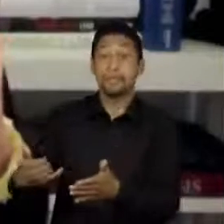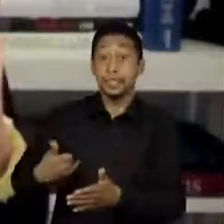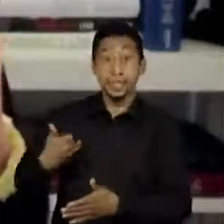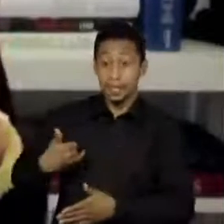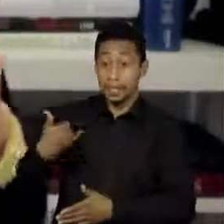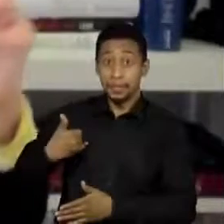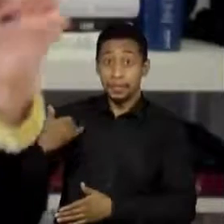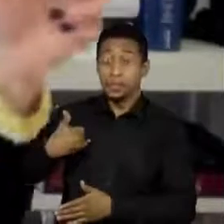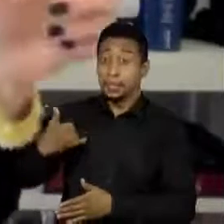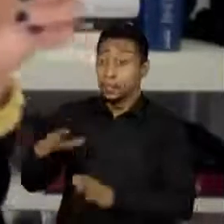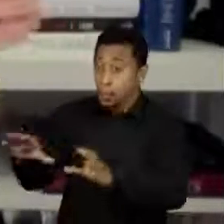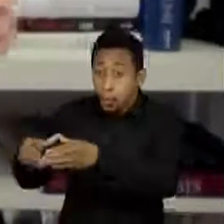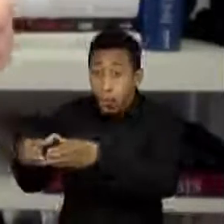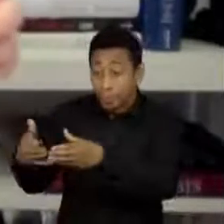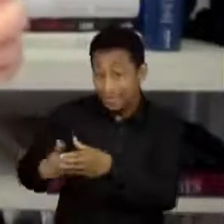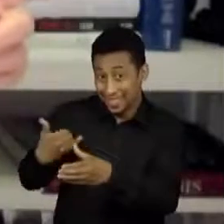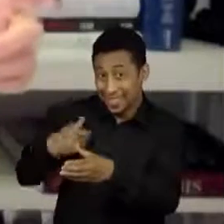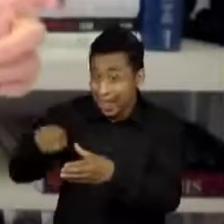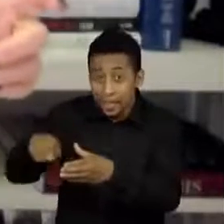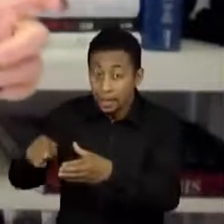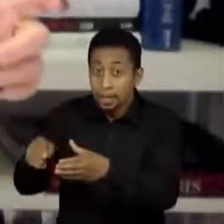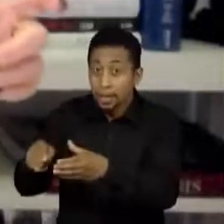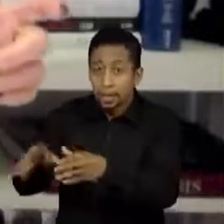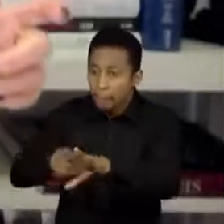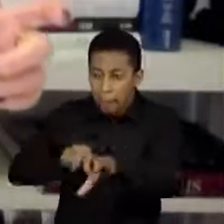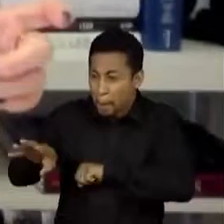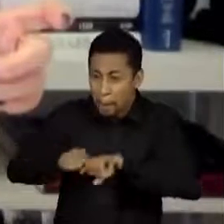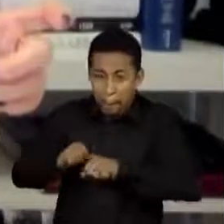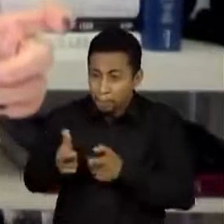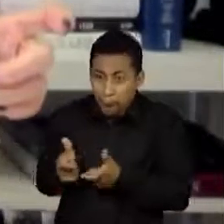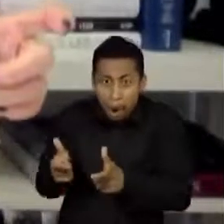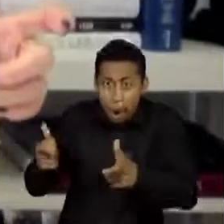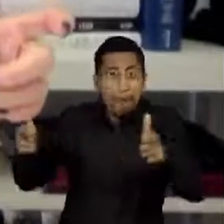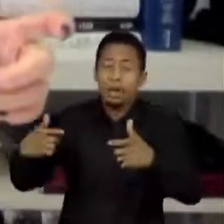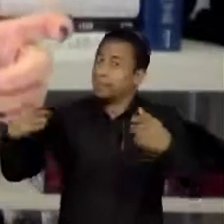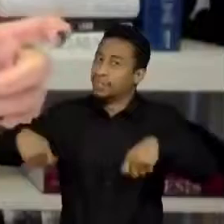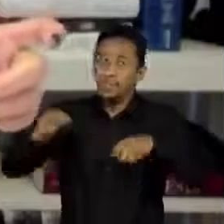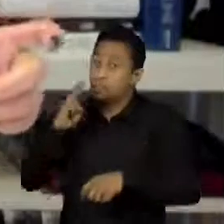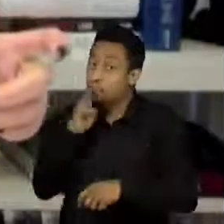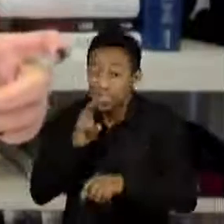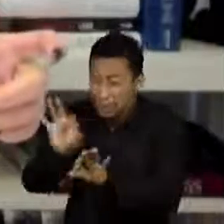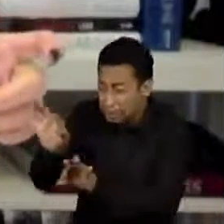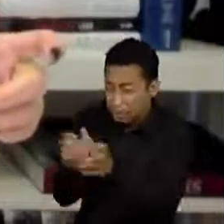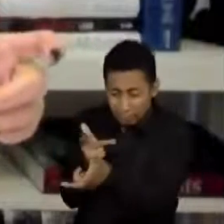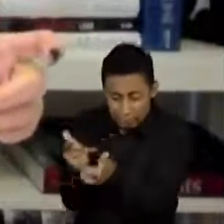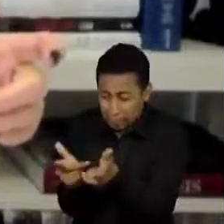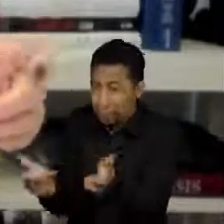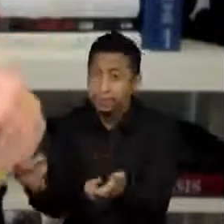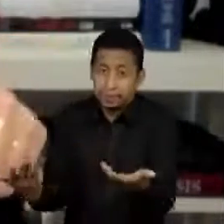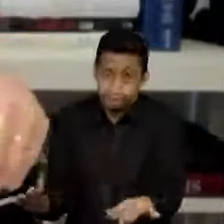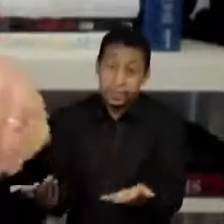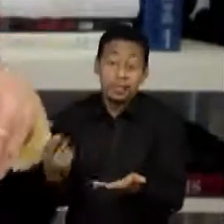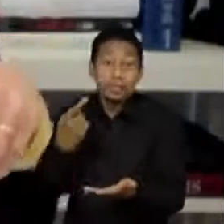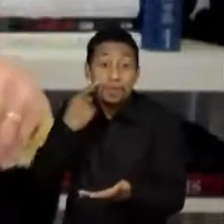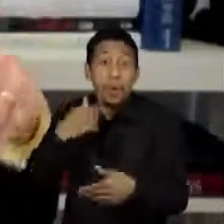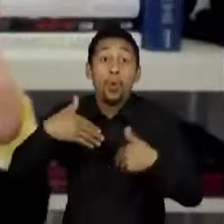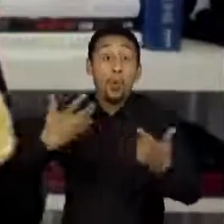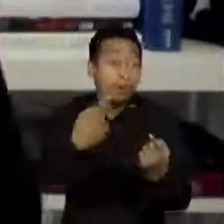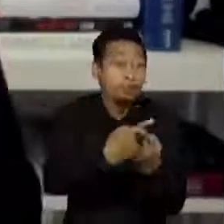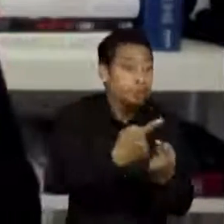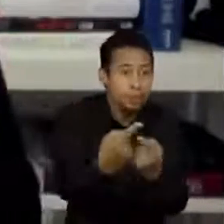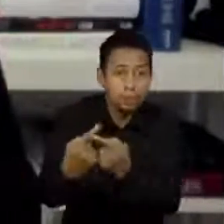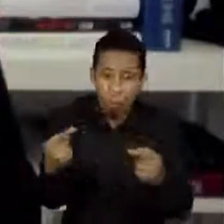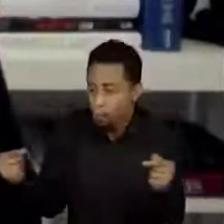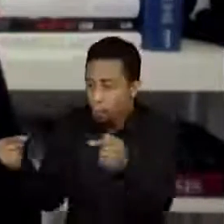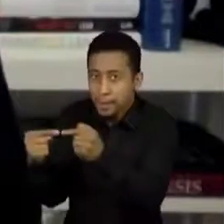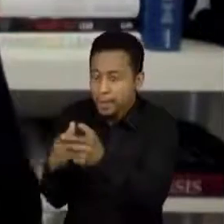dessa variante, eu posso usar essas vacinas, eu estou bem... Ah, mas se vem uma variante que a gente acha que tem um escape maior, essa vacina